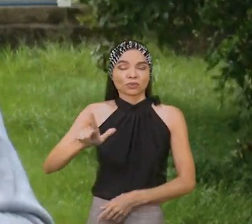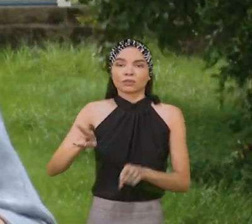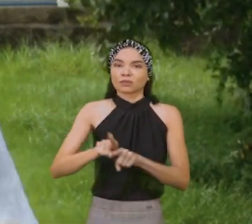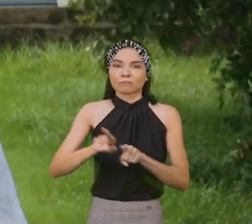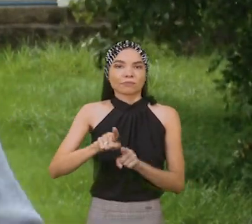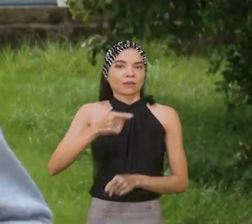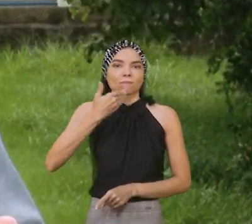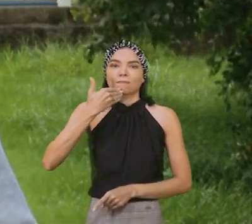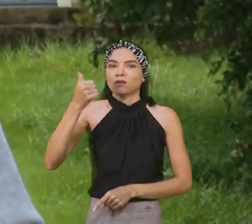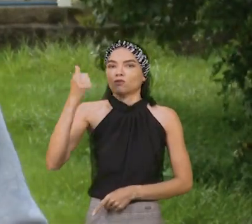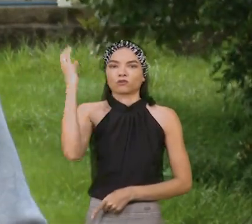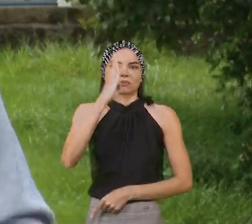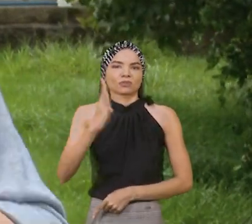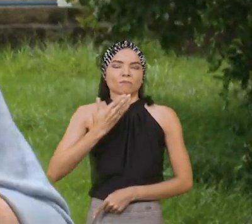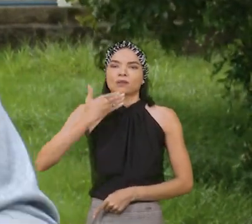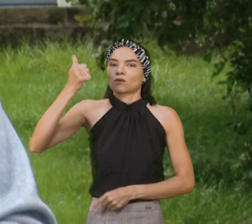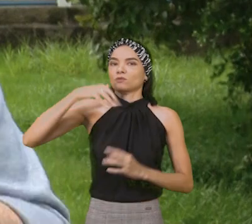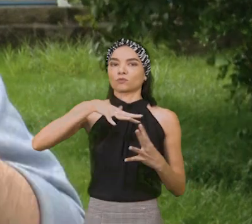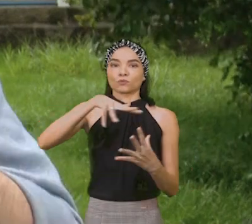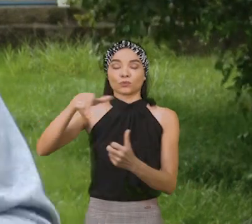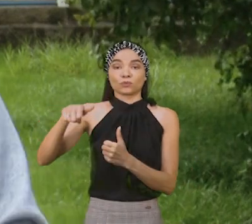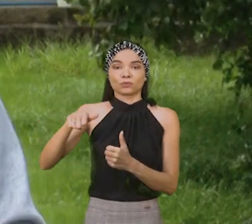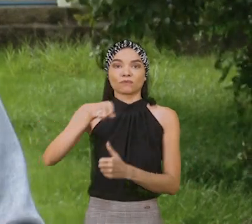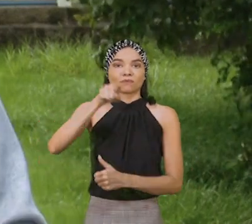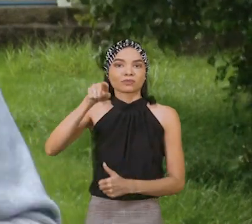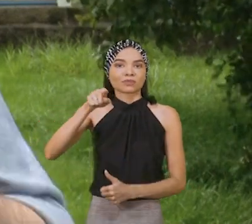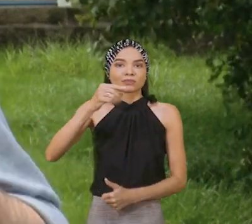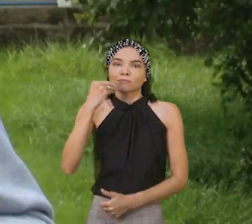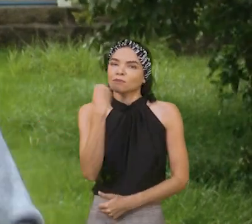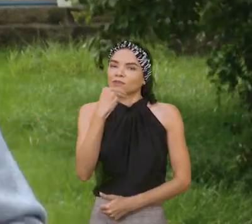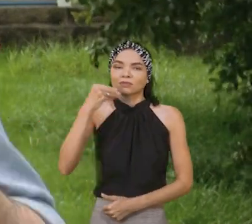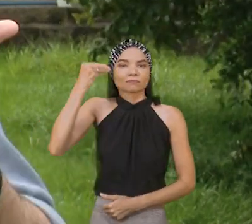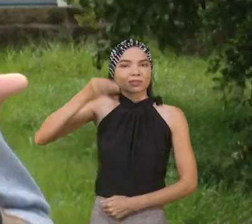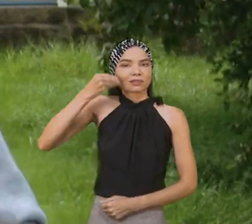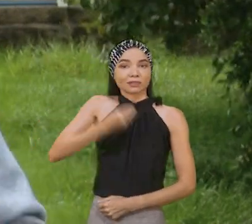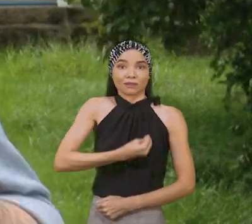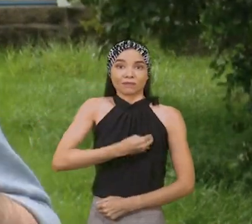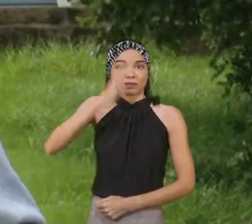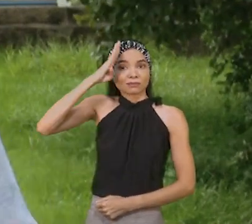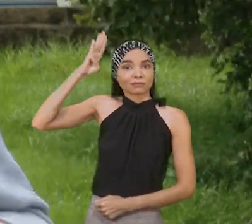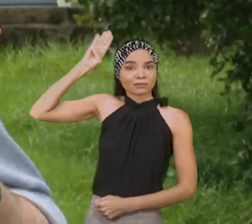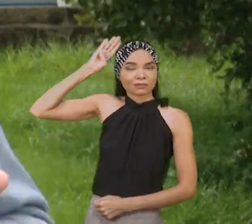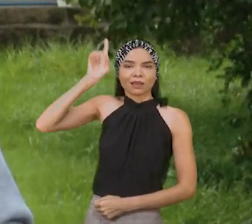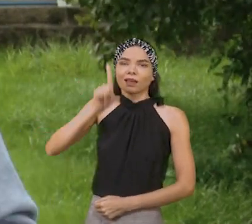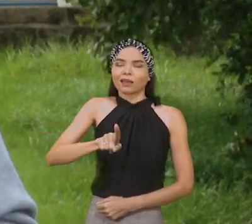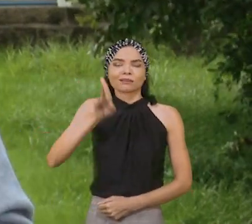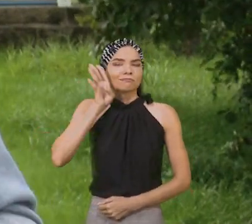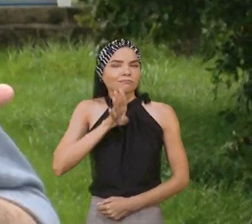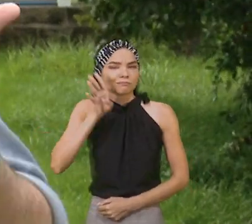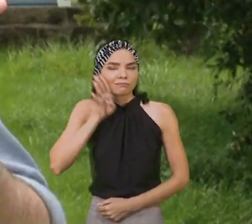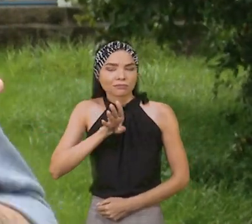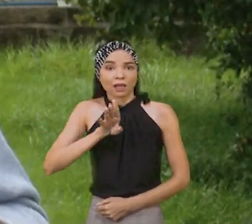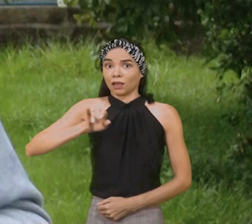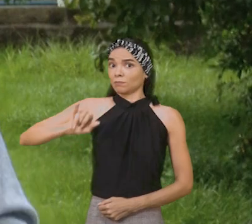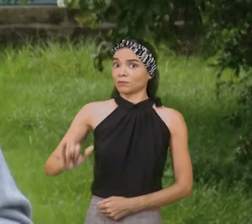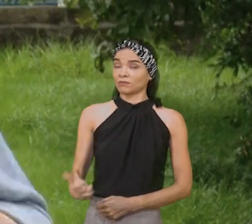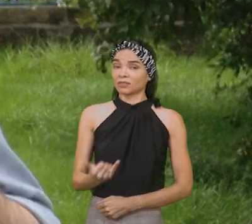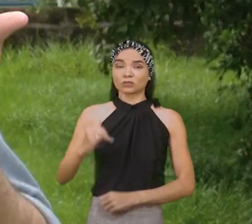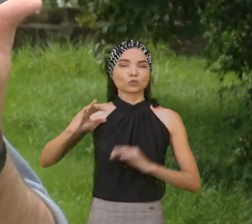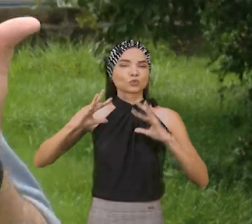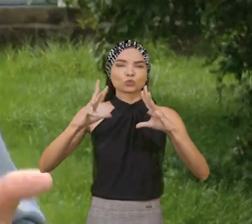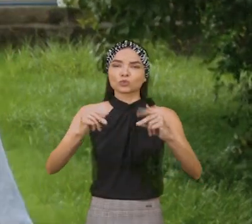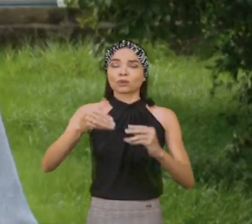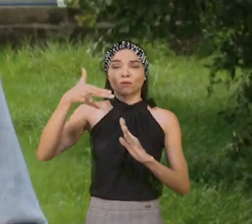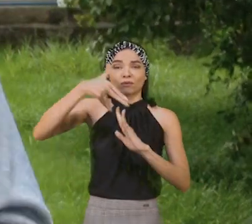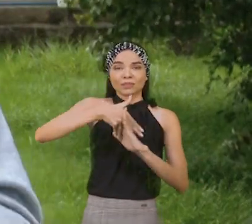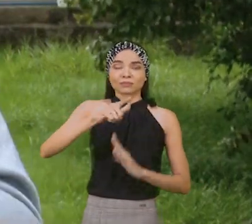uma das melhores do Brasil e do mundo. Curta essa experiência da vida universitária. É muito legal! Aproveite tudo o que o